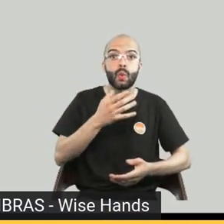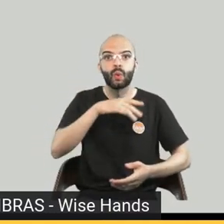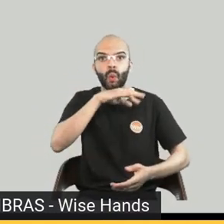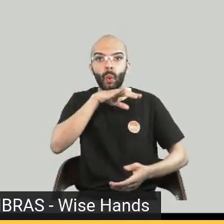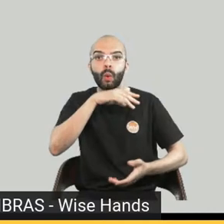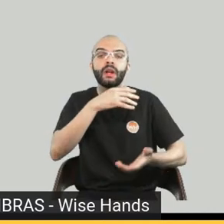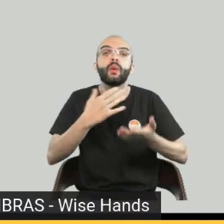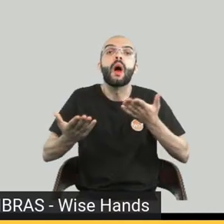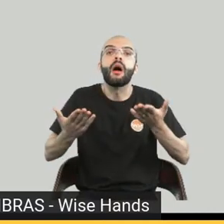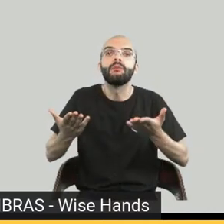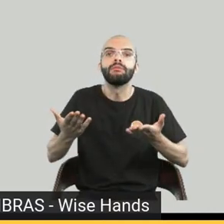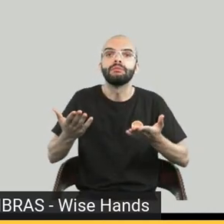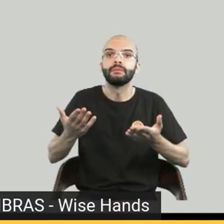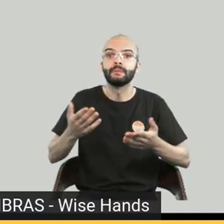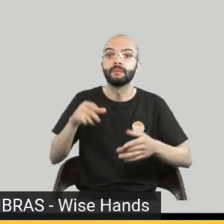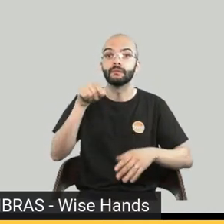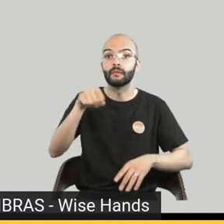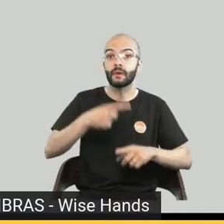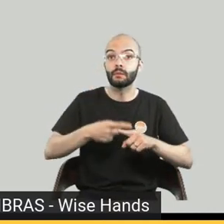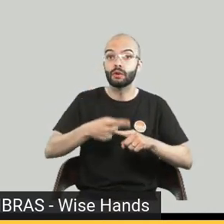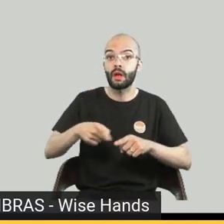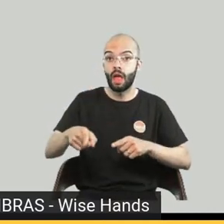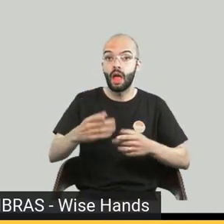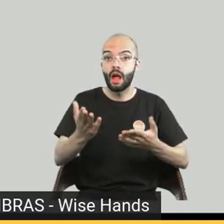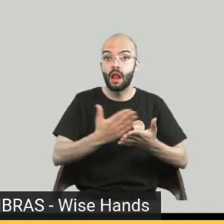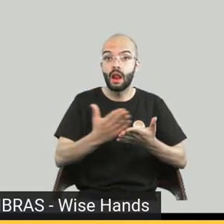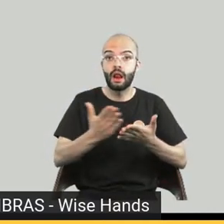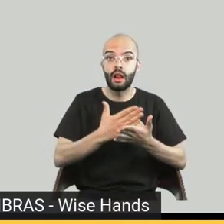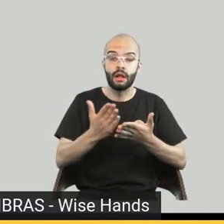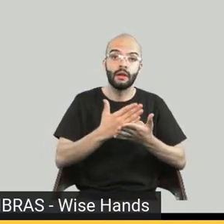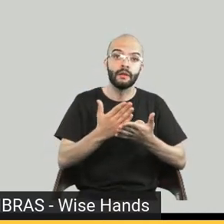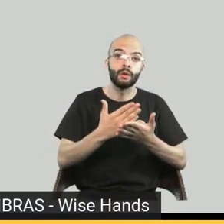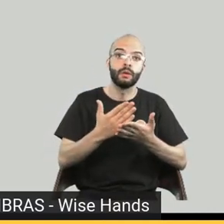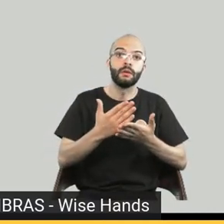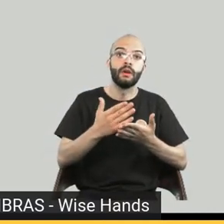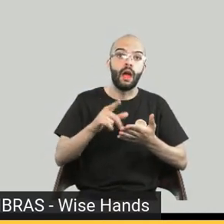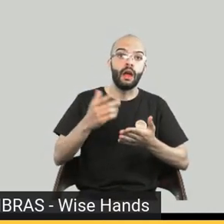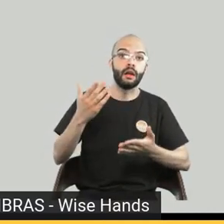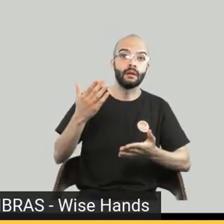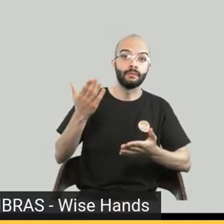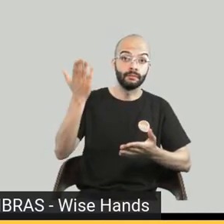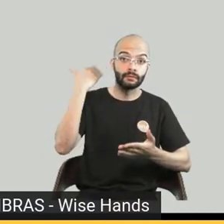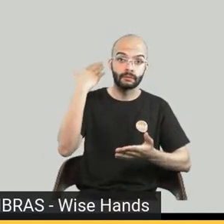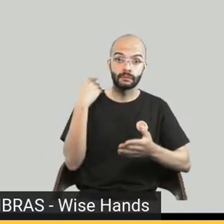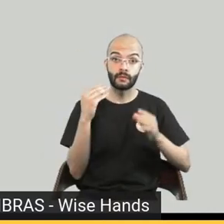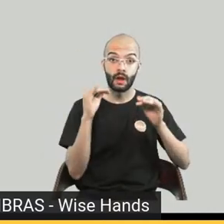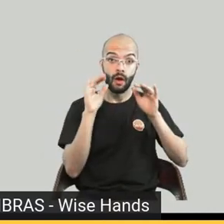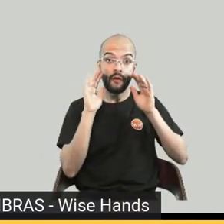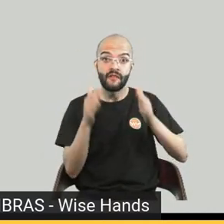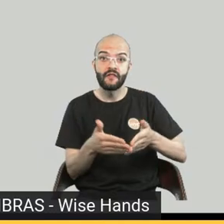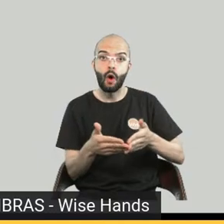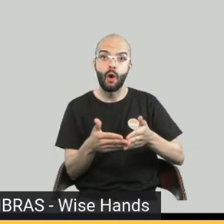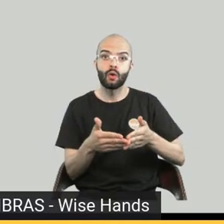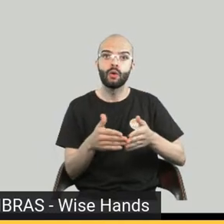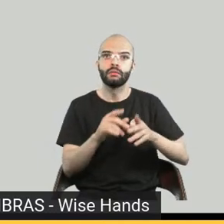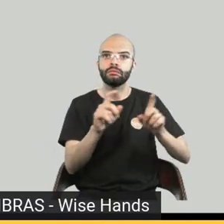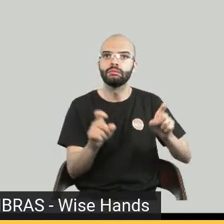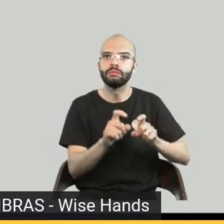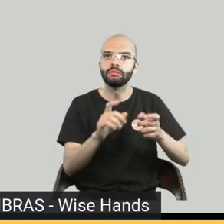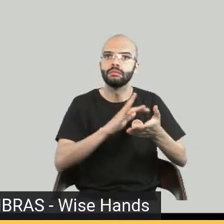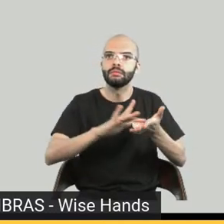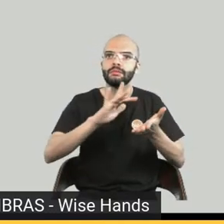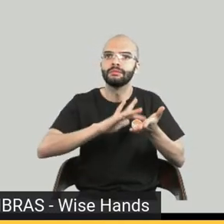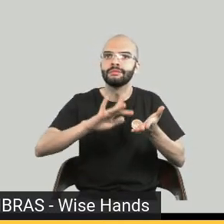citou, que é um formato pensado especificamente para o digital para se adaptar a vários tipos de tela? Será que esse